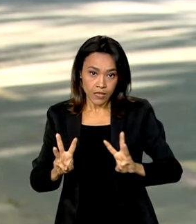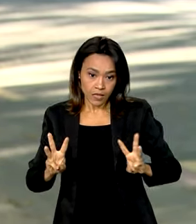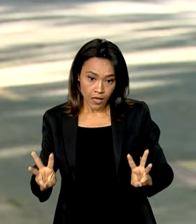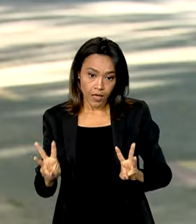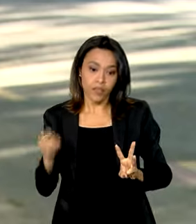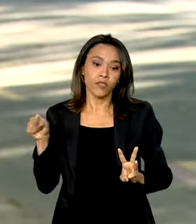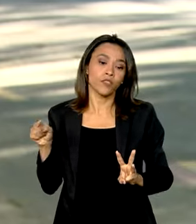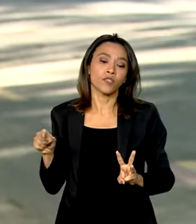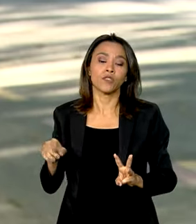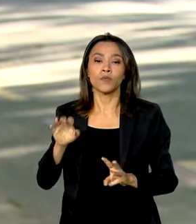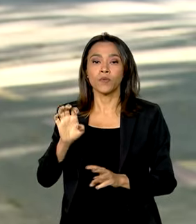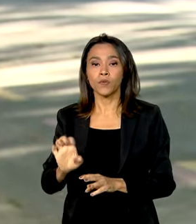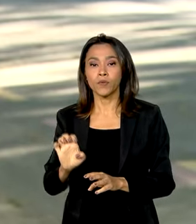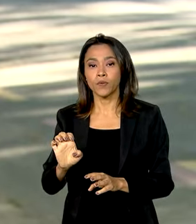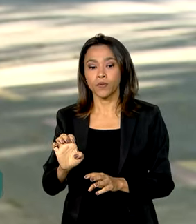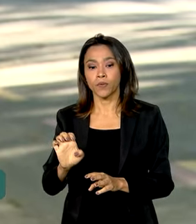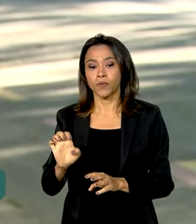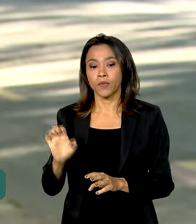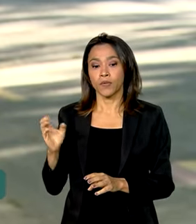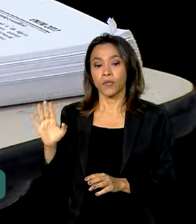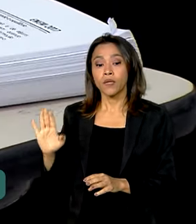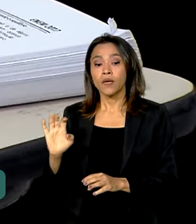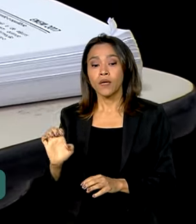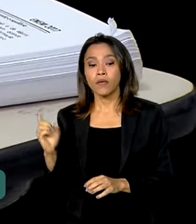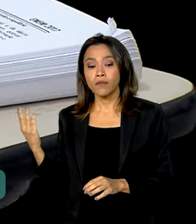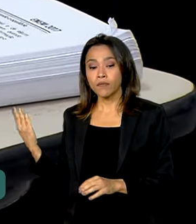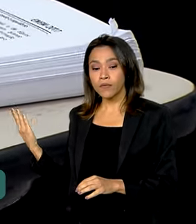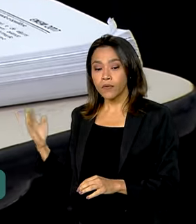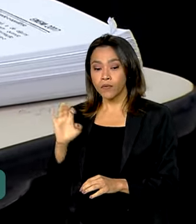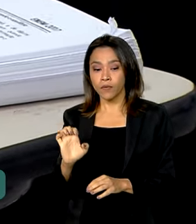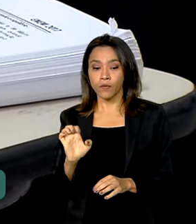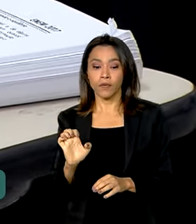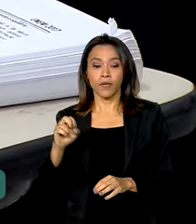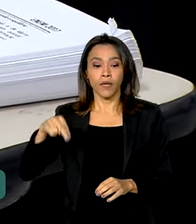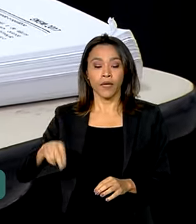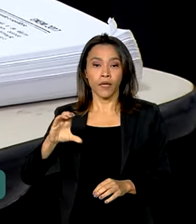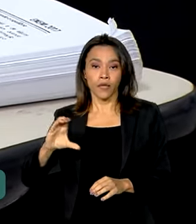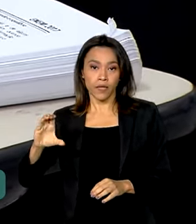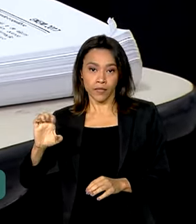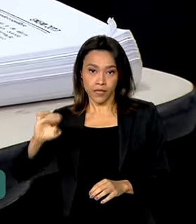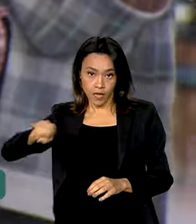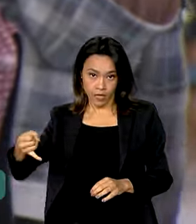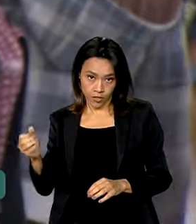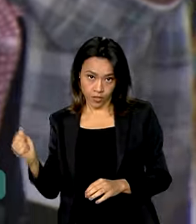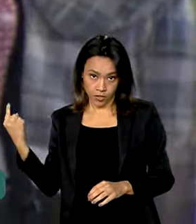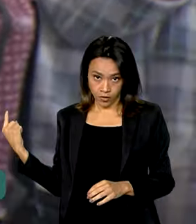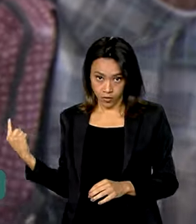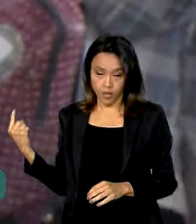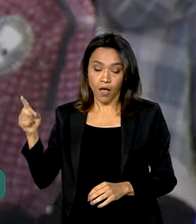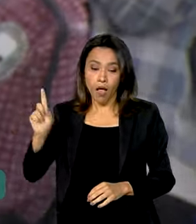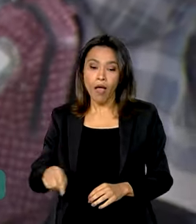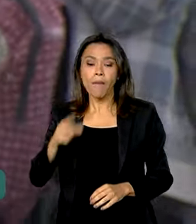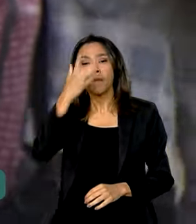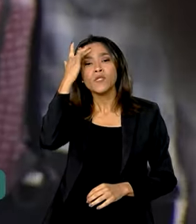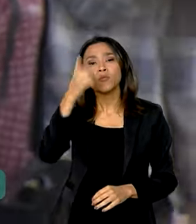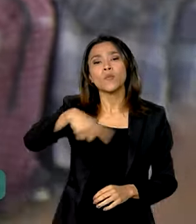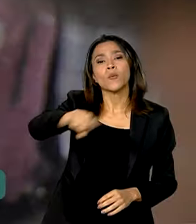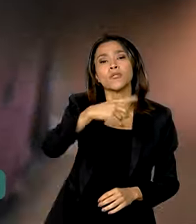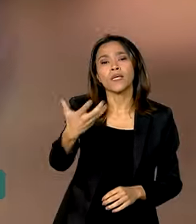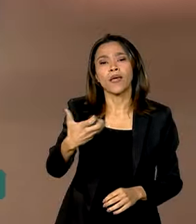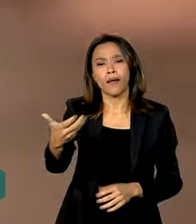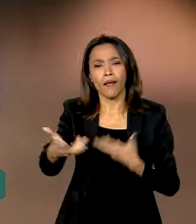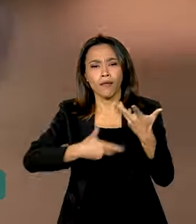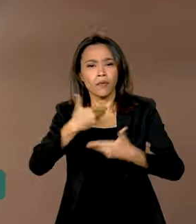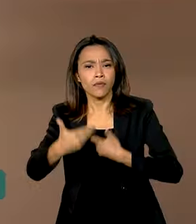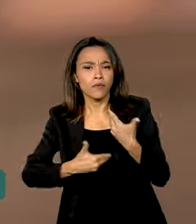.br até a próxima sexta-feira, dia 10 de maio. Esse prazo também é válido para aquelas pessoas que querem um atendimento